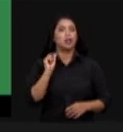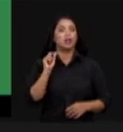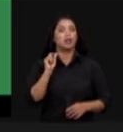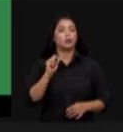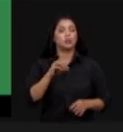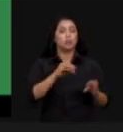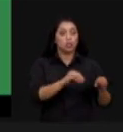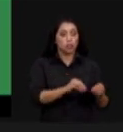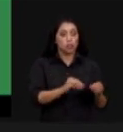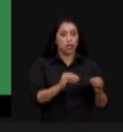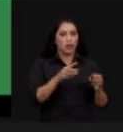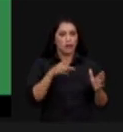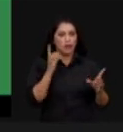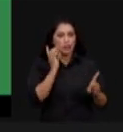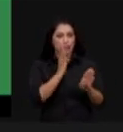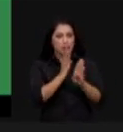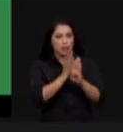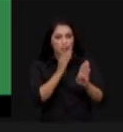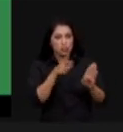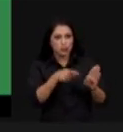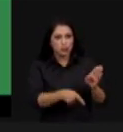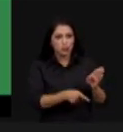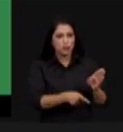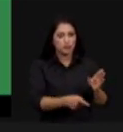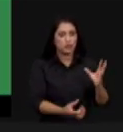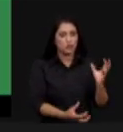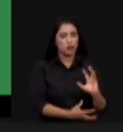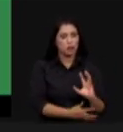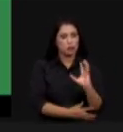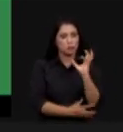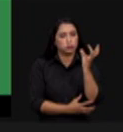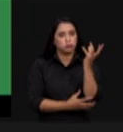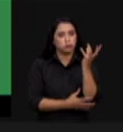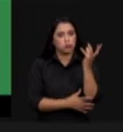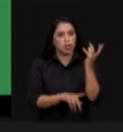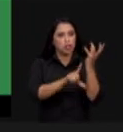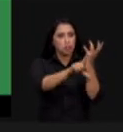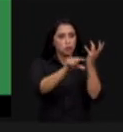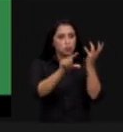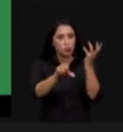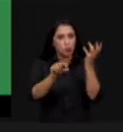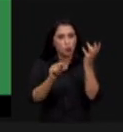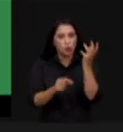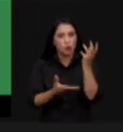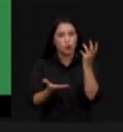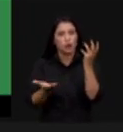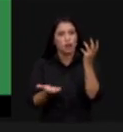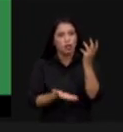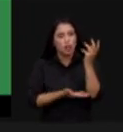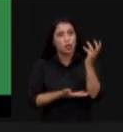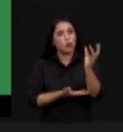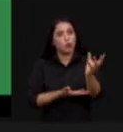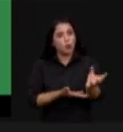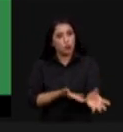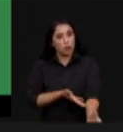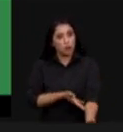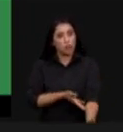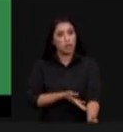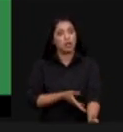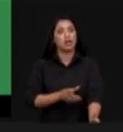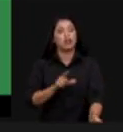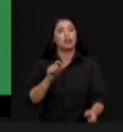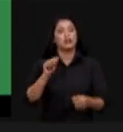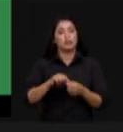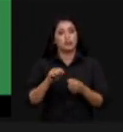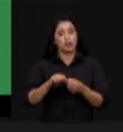isso identificar as árvores adultas selecionar essas árvores colher essas árvores para gerar